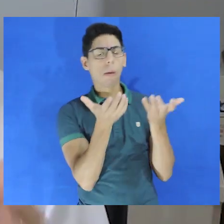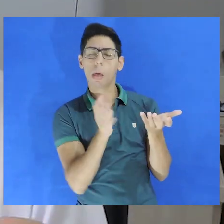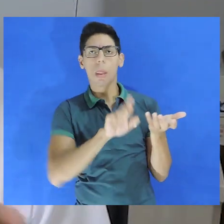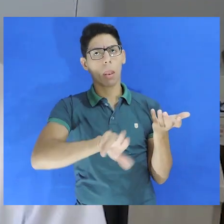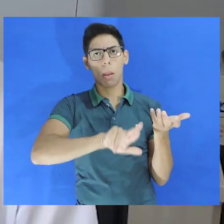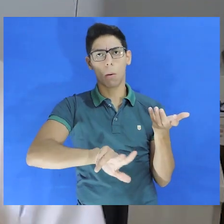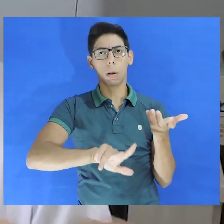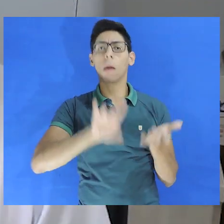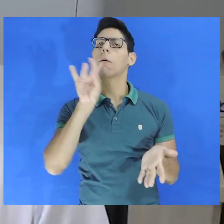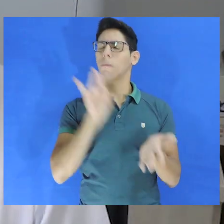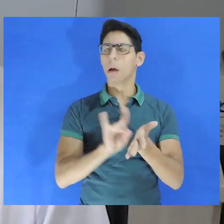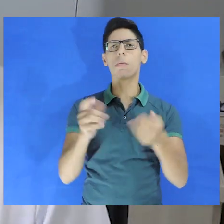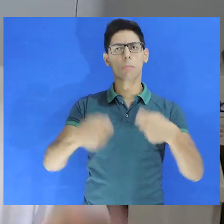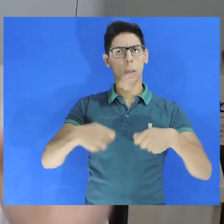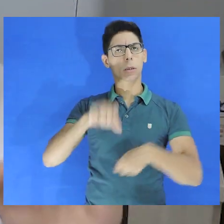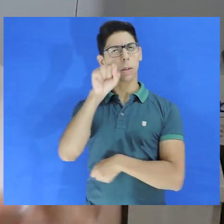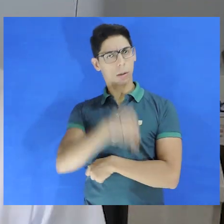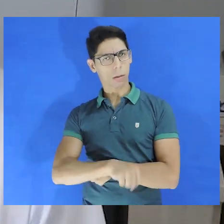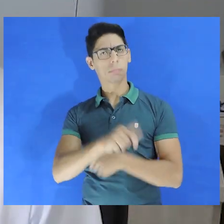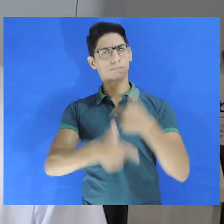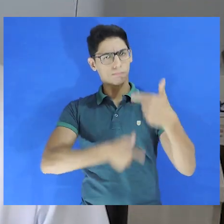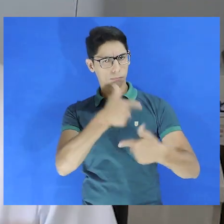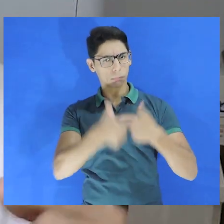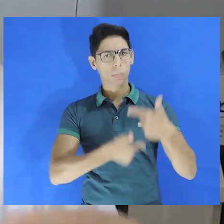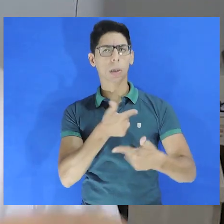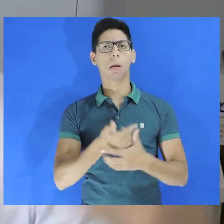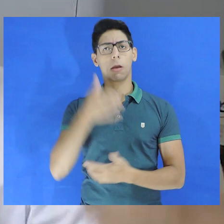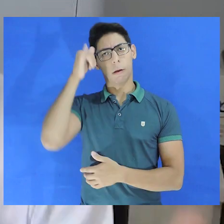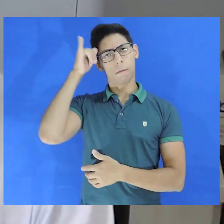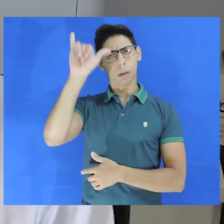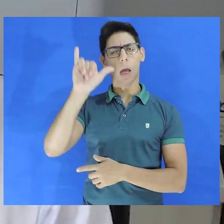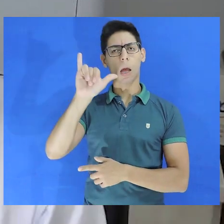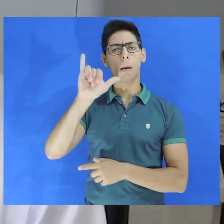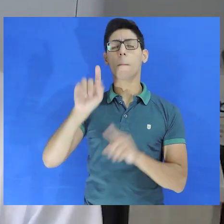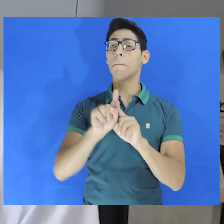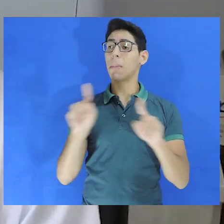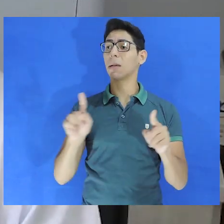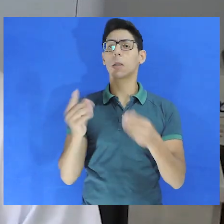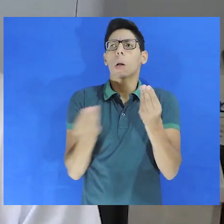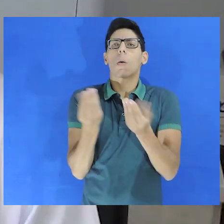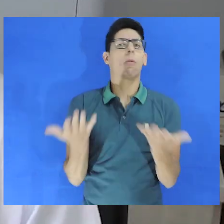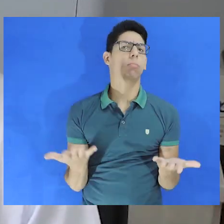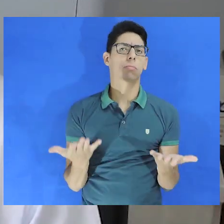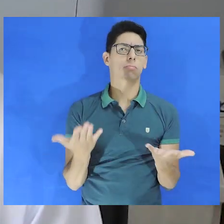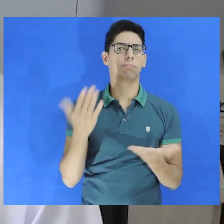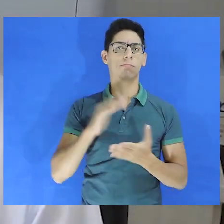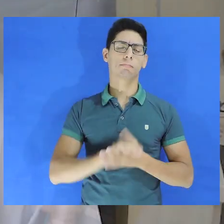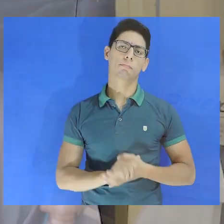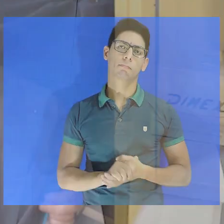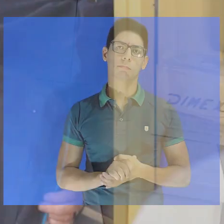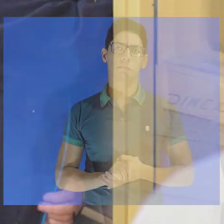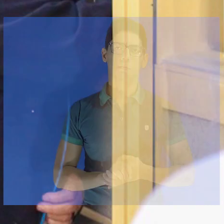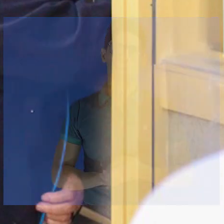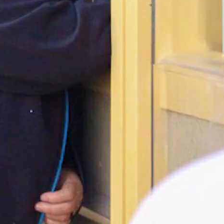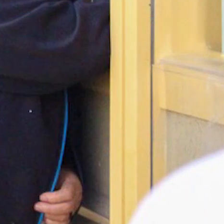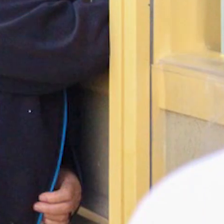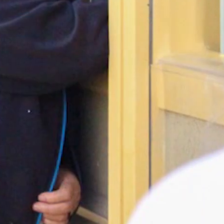atuar, deve ou não deve. Isso é fato, deve atuar. O desafio é como? Como que nós conseguimos atuar?